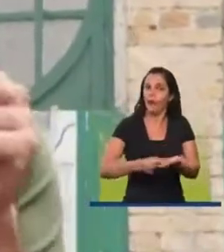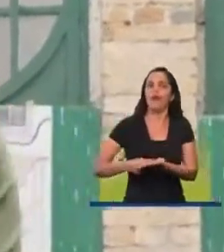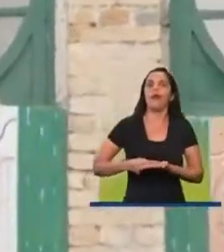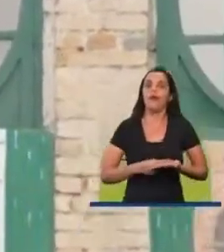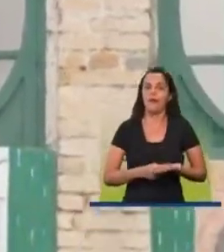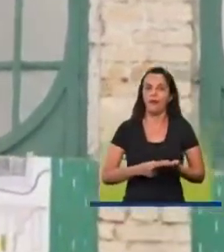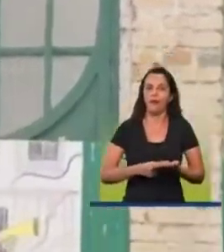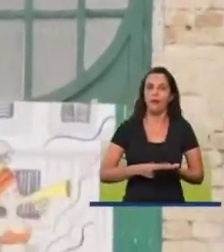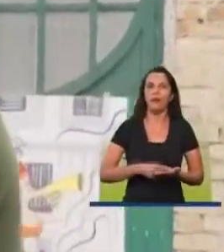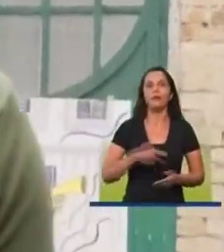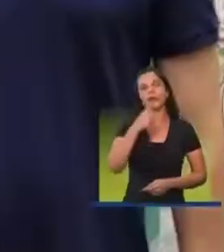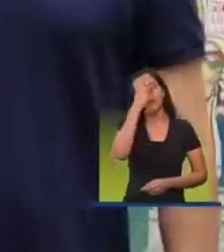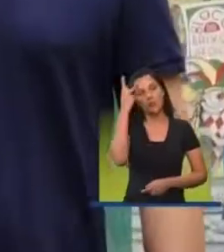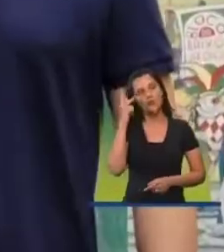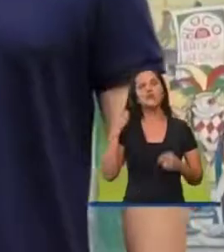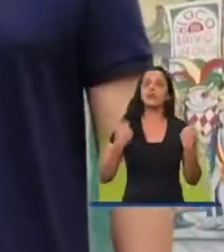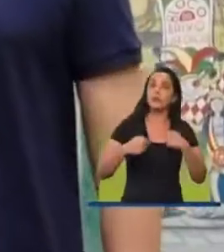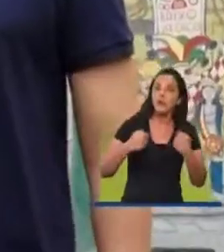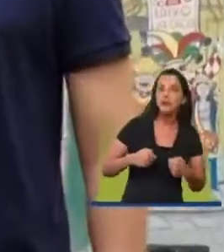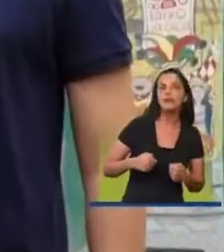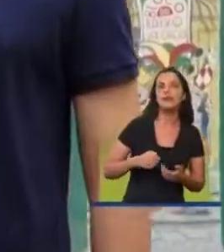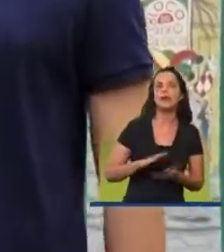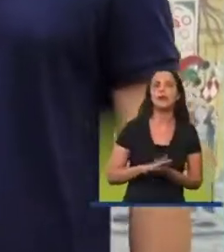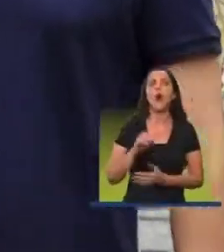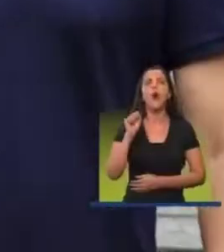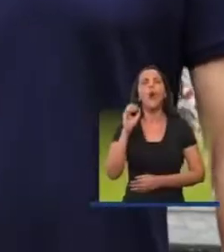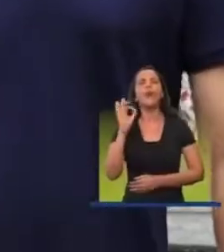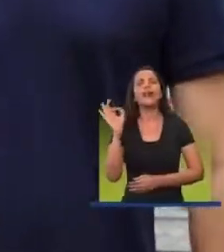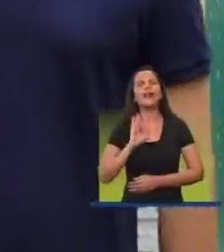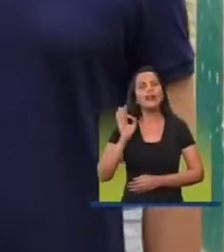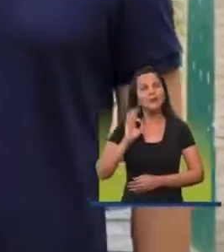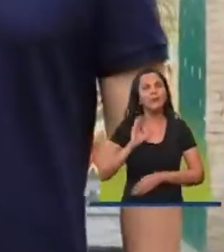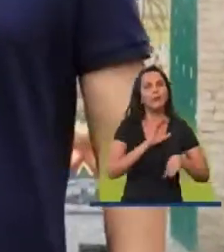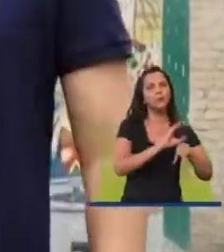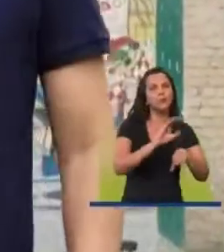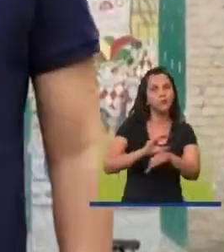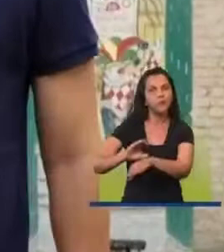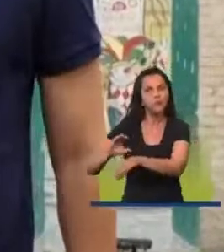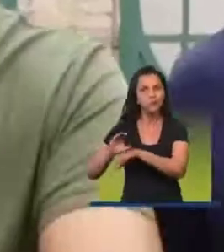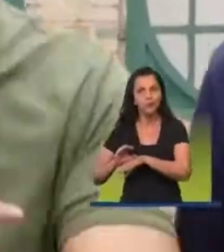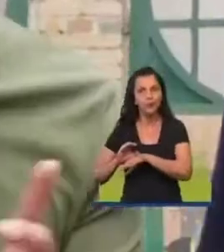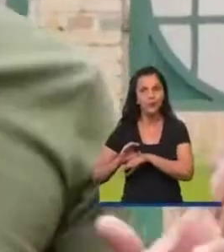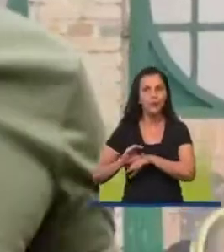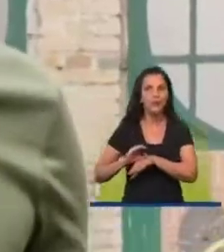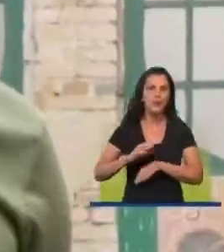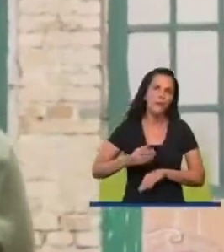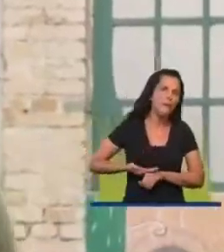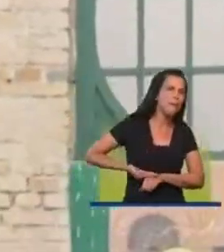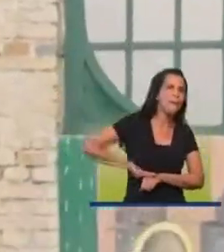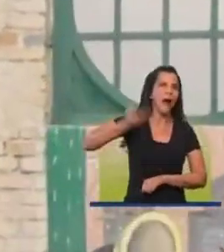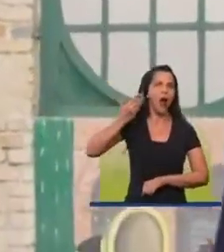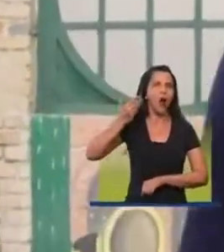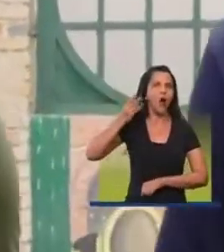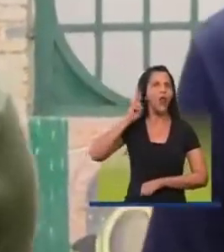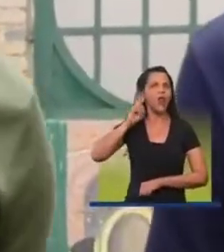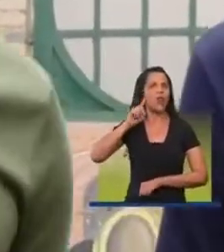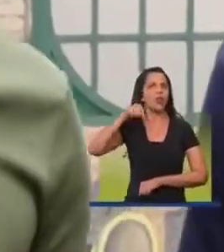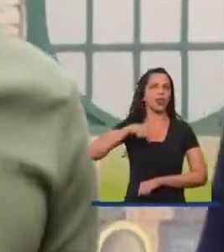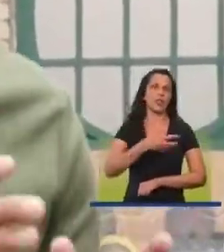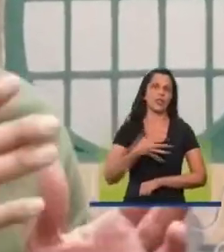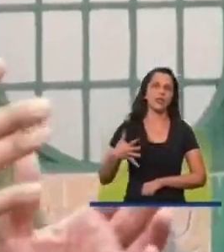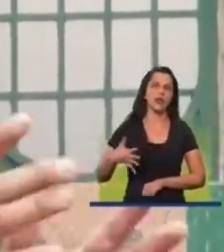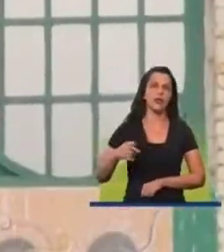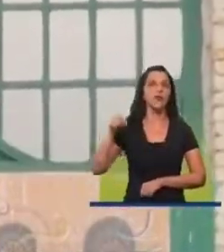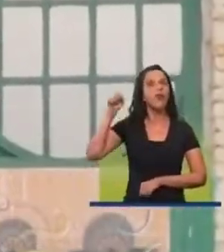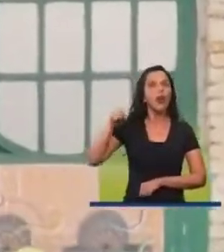compromisso de trabalhar por quem mais precisa Mais de 80% dos investimentos que nós fizemos Que foram os maiores da história da cidade Foram